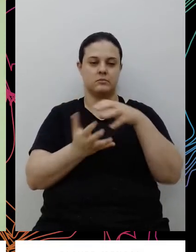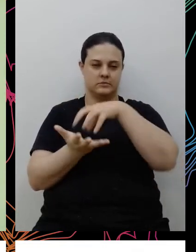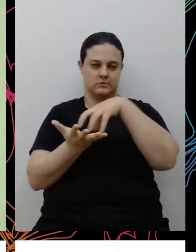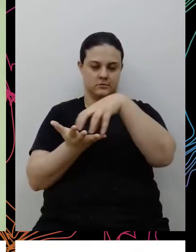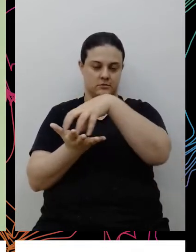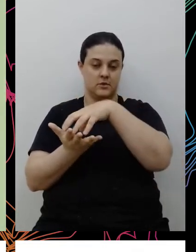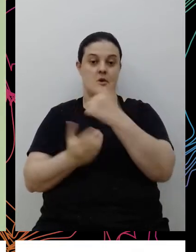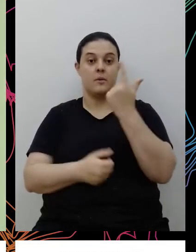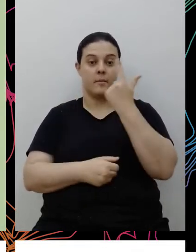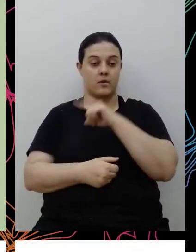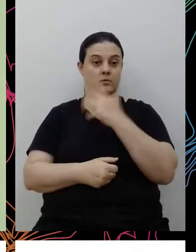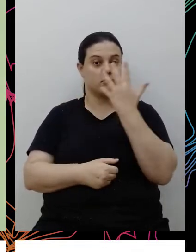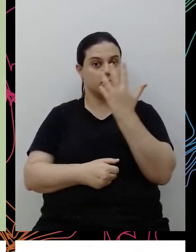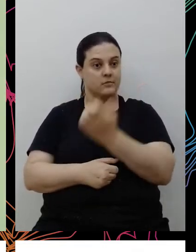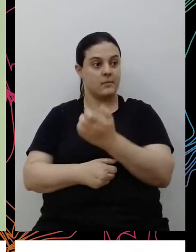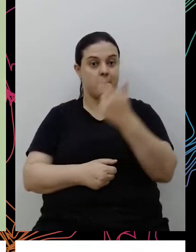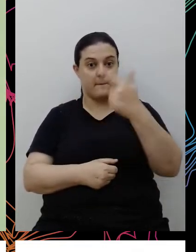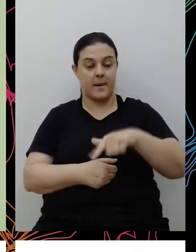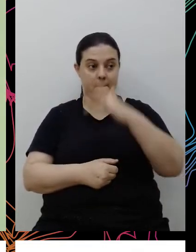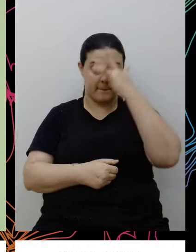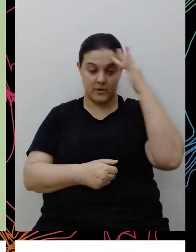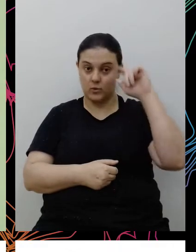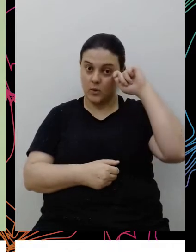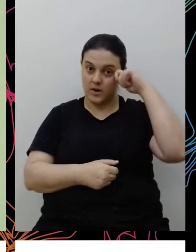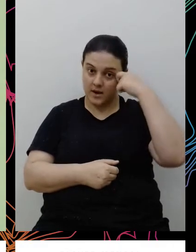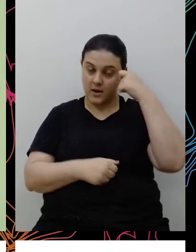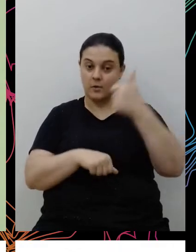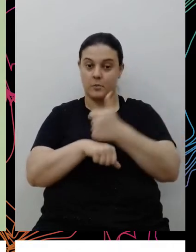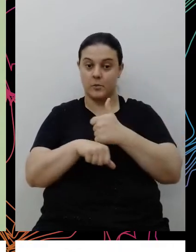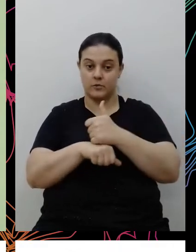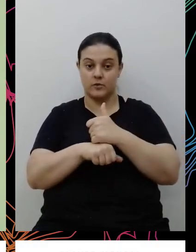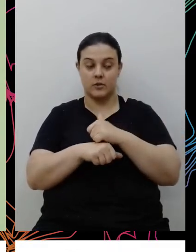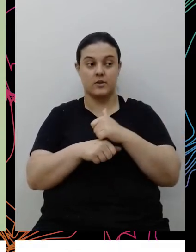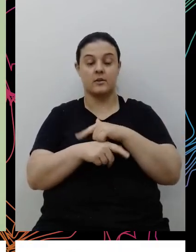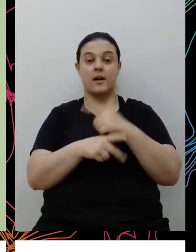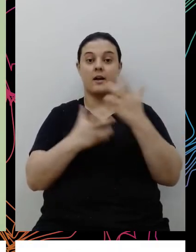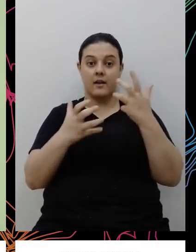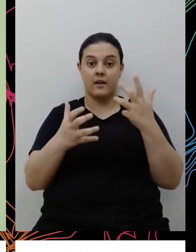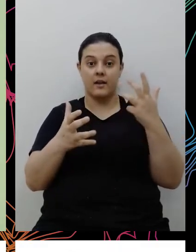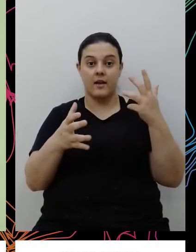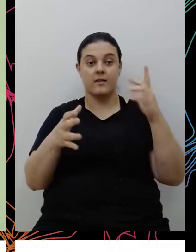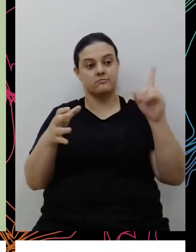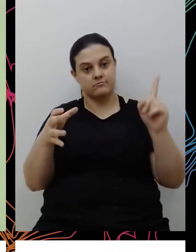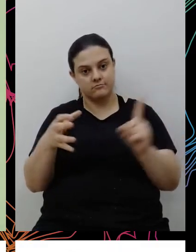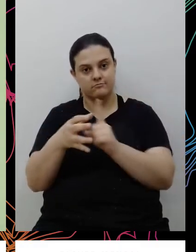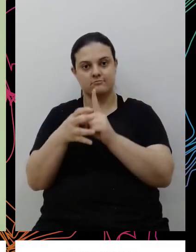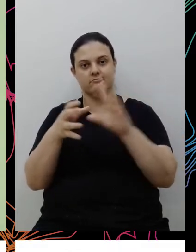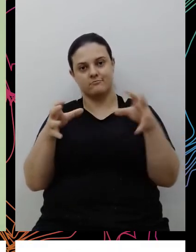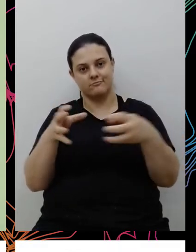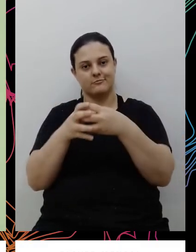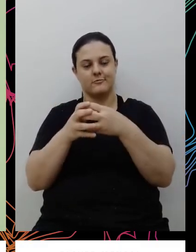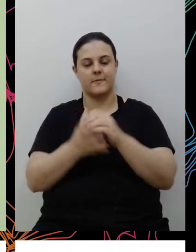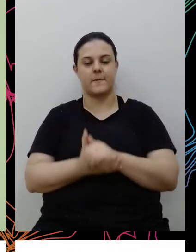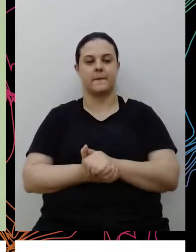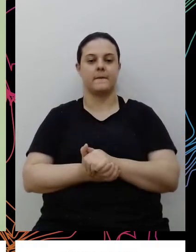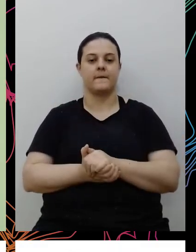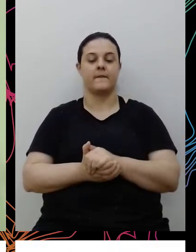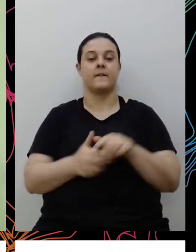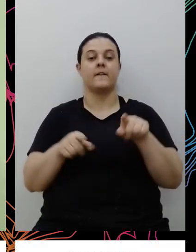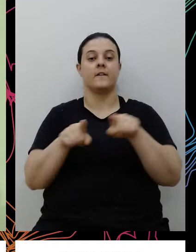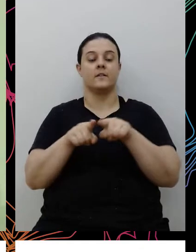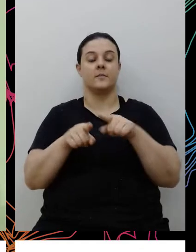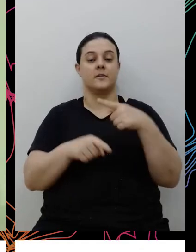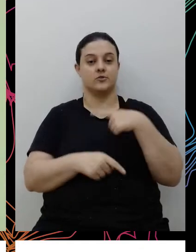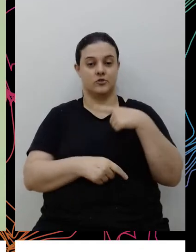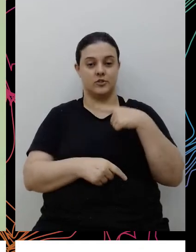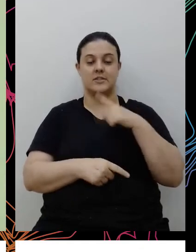atração de pessoas negras, de profissionais negros para dentro da companhia, para o carrefour, né, a gente celebrava, né,